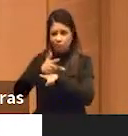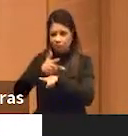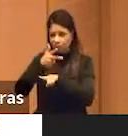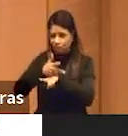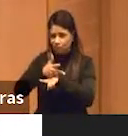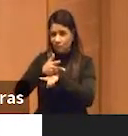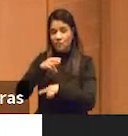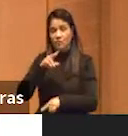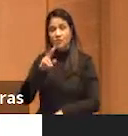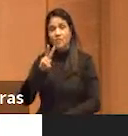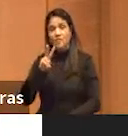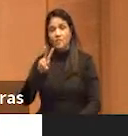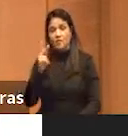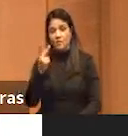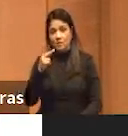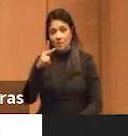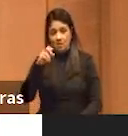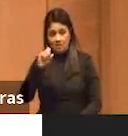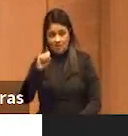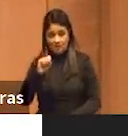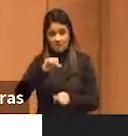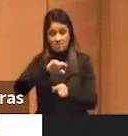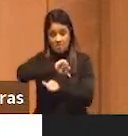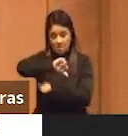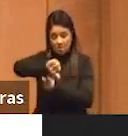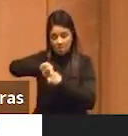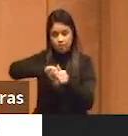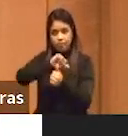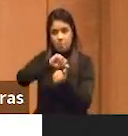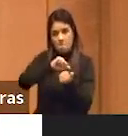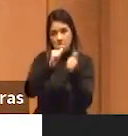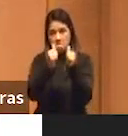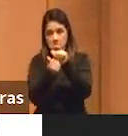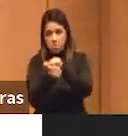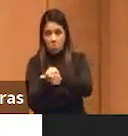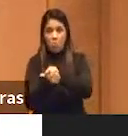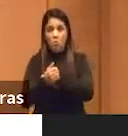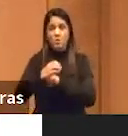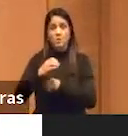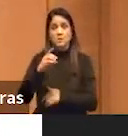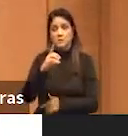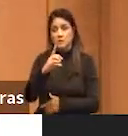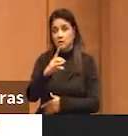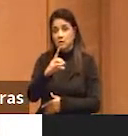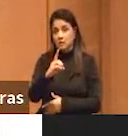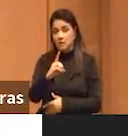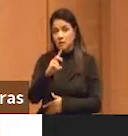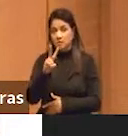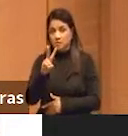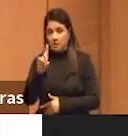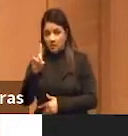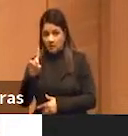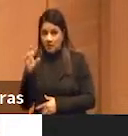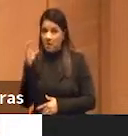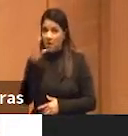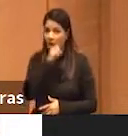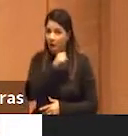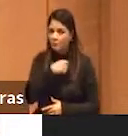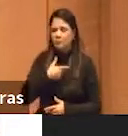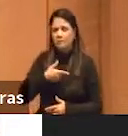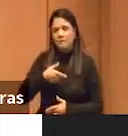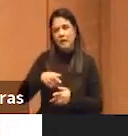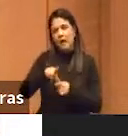possam virar DVDs, possam virar DVDs que se reproduzem com mais rapidez, coisa que era uma dificuldade enorme para